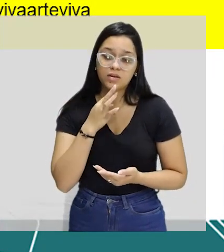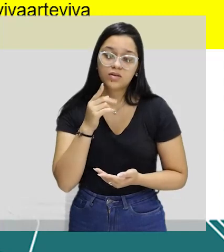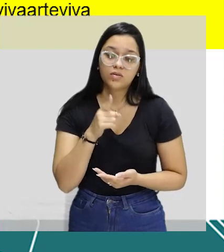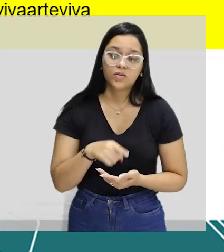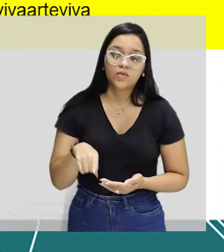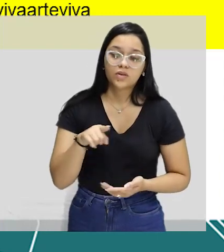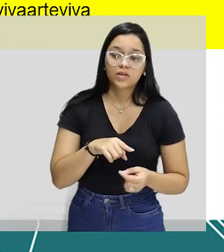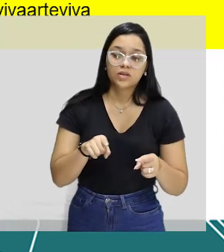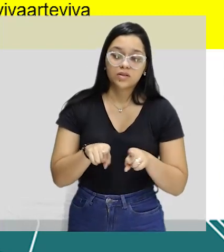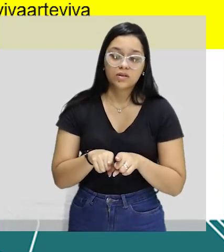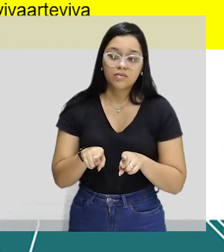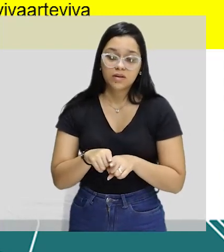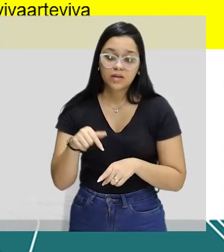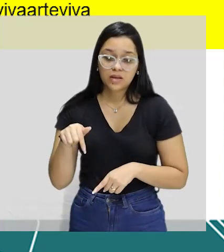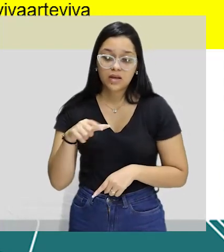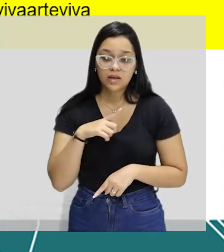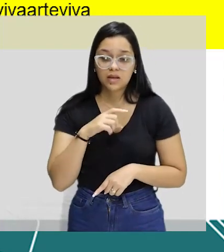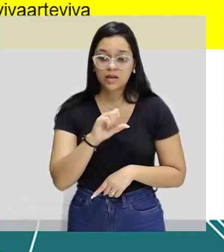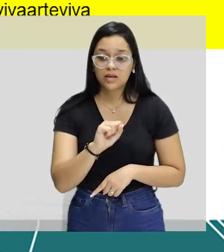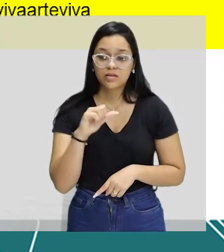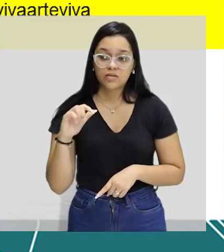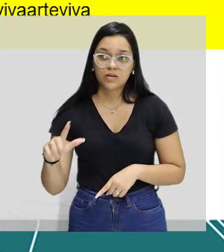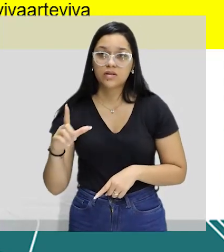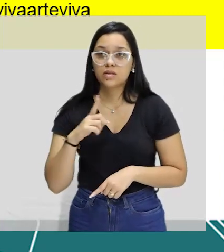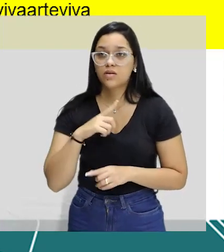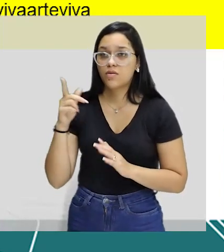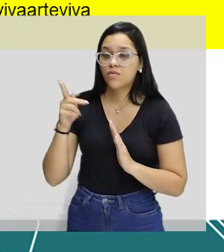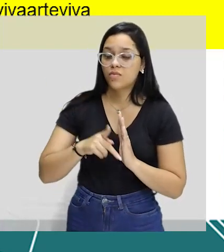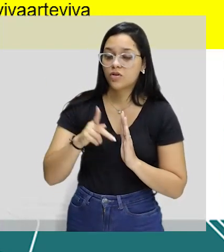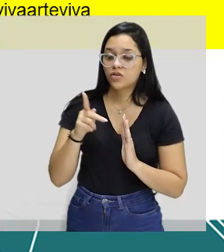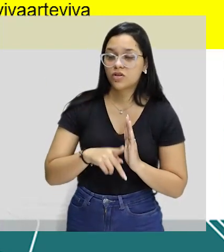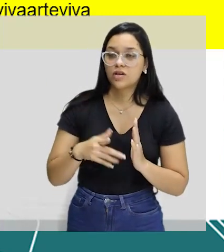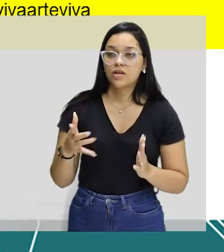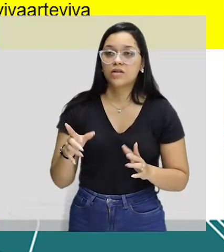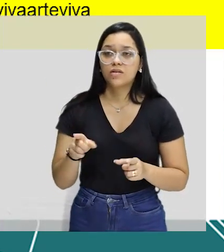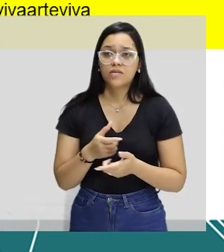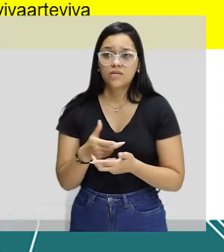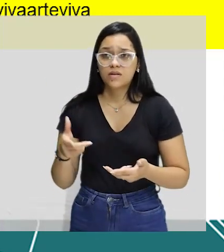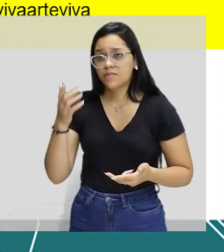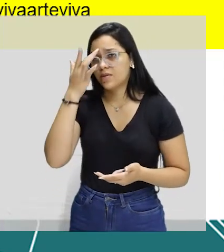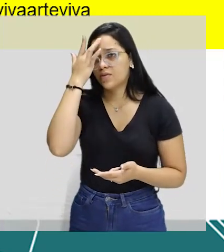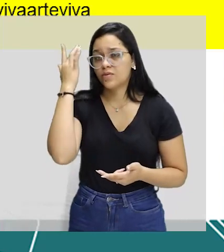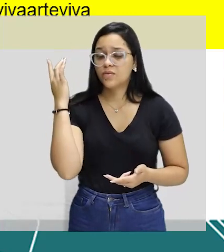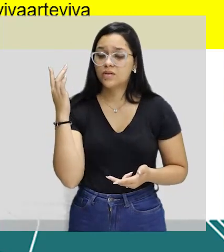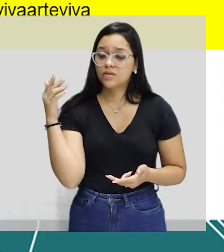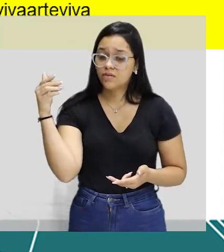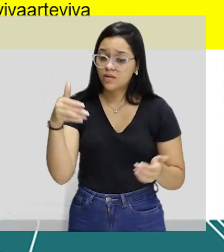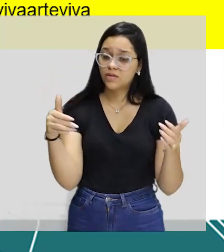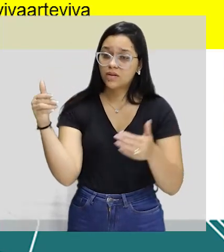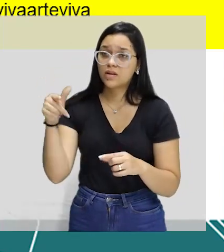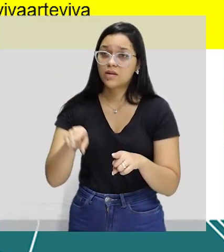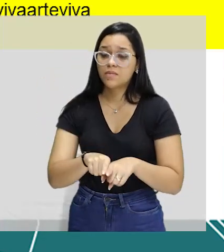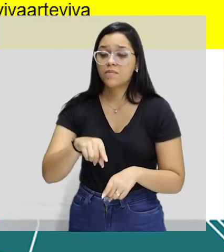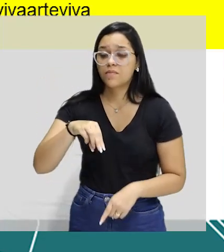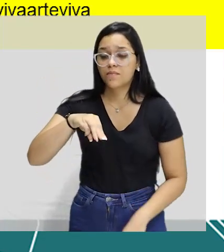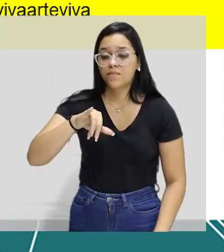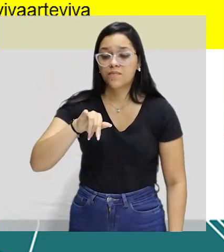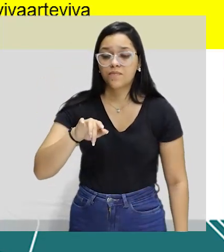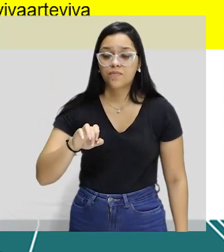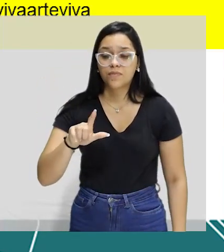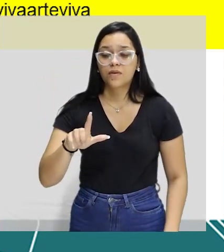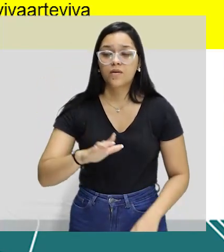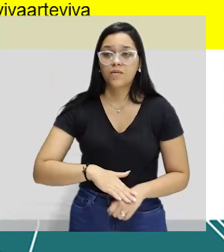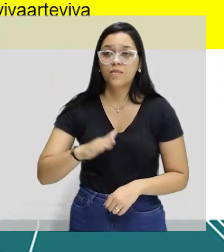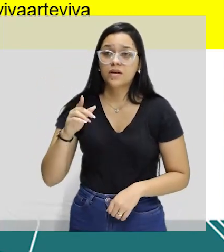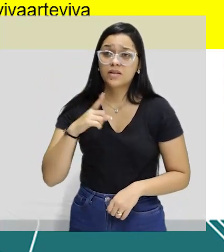vocês, recentemente esteve aqui em São Luís com um projeto, muitos artistas participaram do projeto, e o Miguel Falabella é um dos escritores